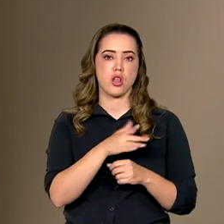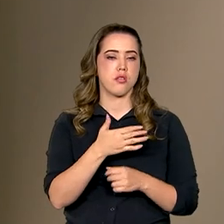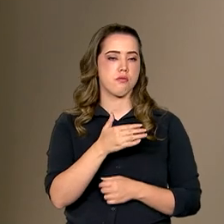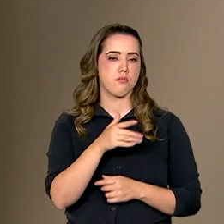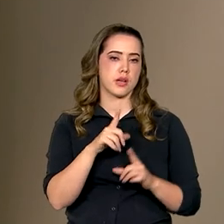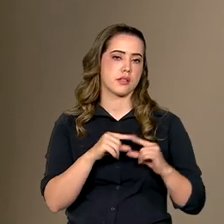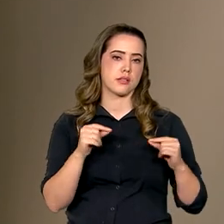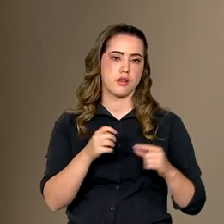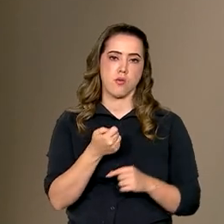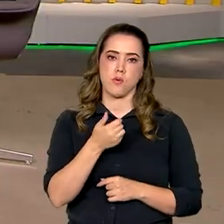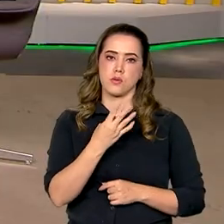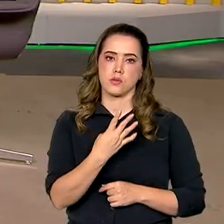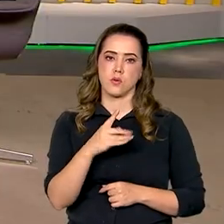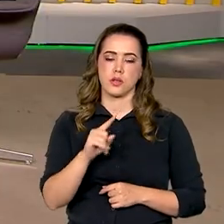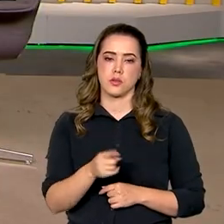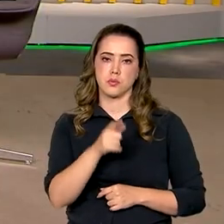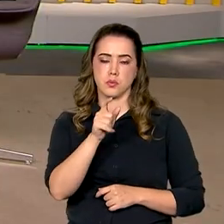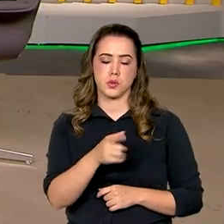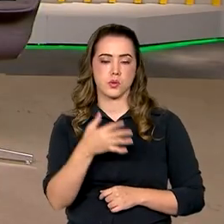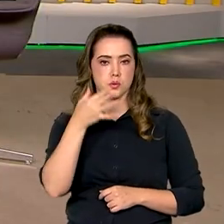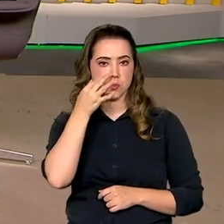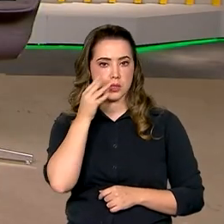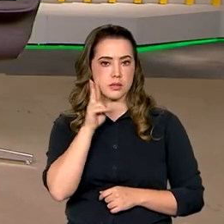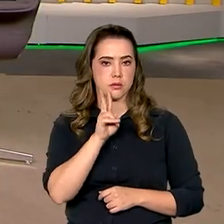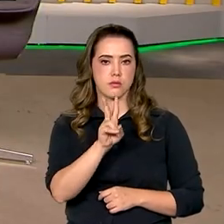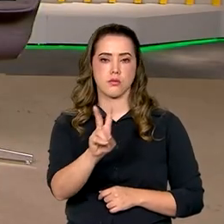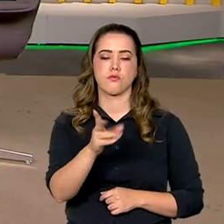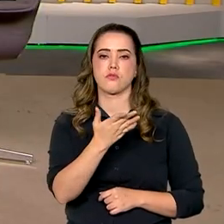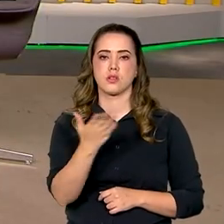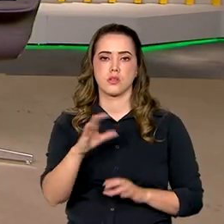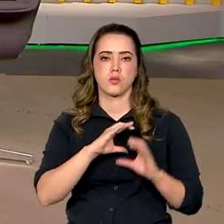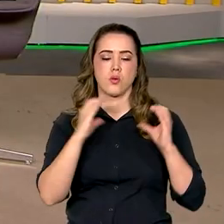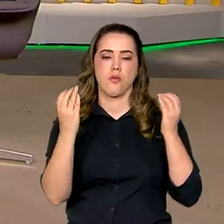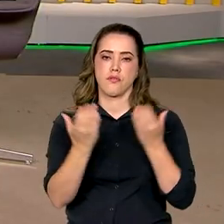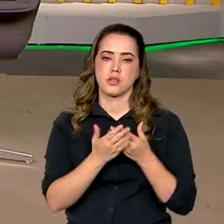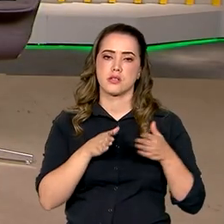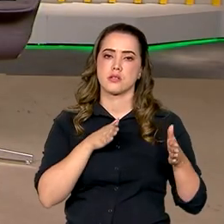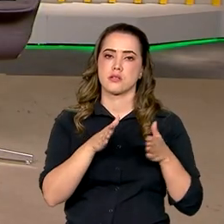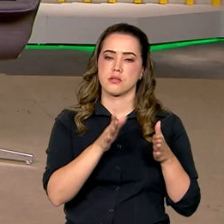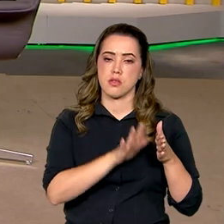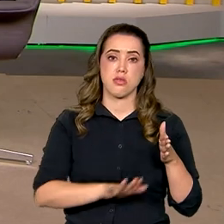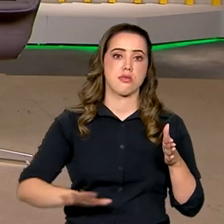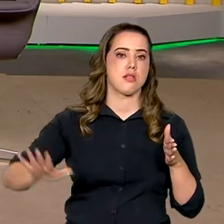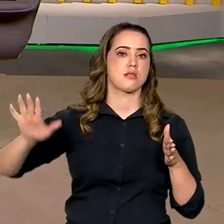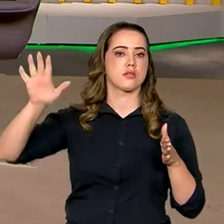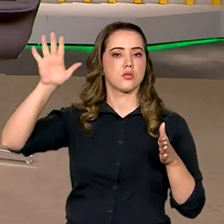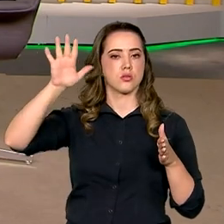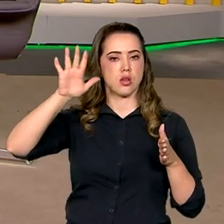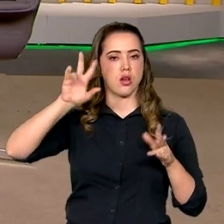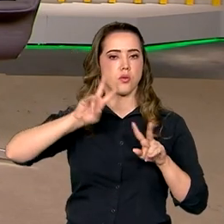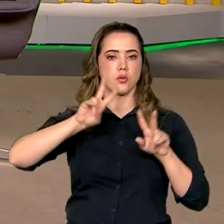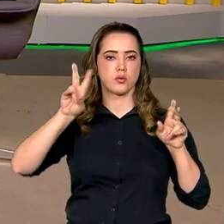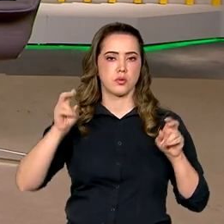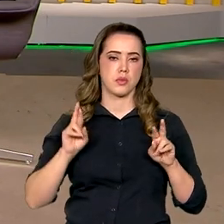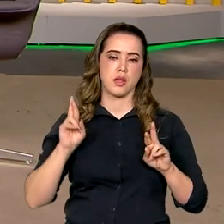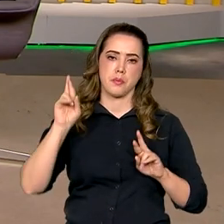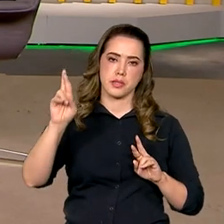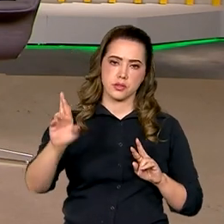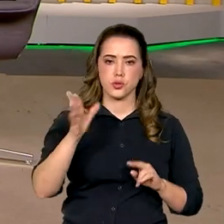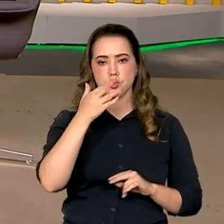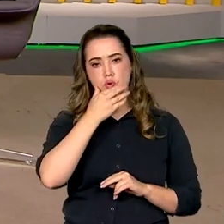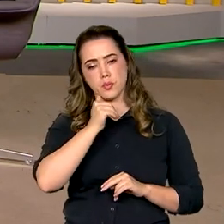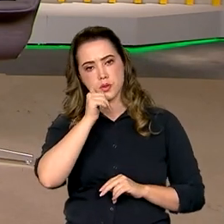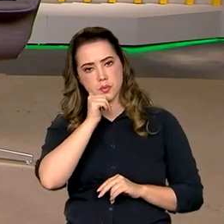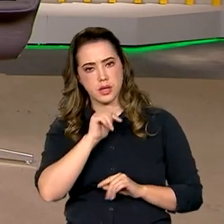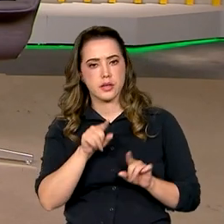Quase 4 mil pessoas acompanharam presencialmente a etapa nacional, entre delegados, delegadas